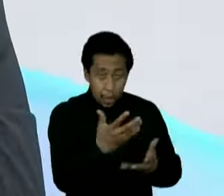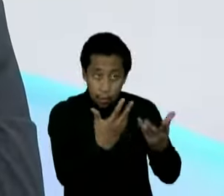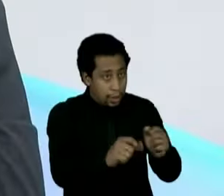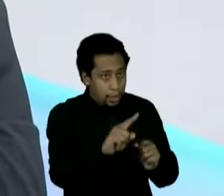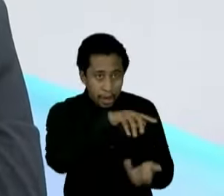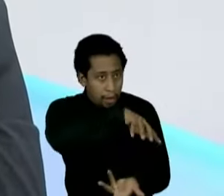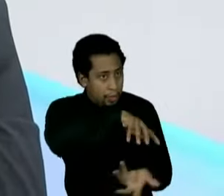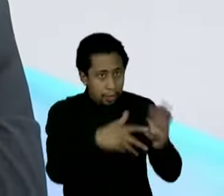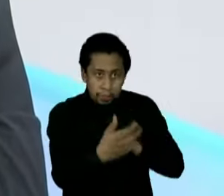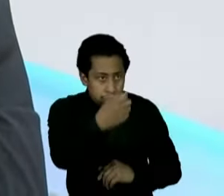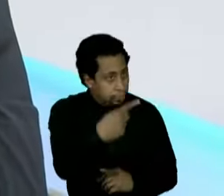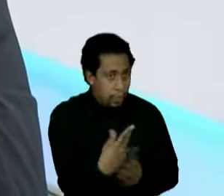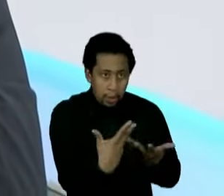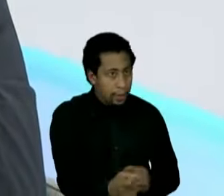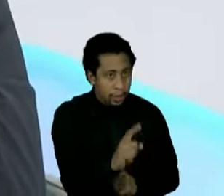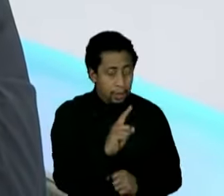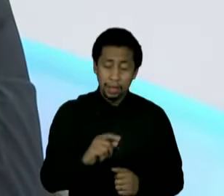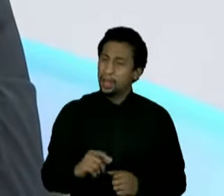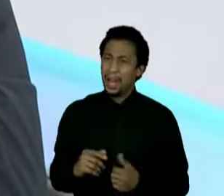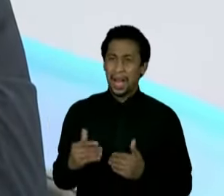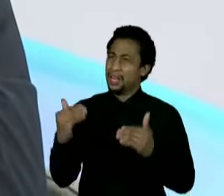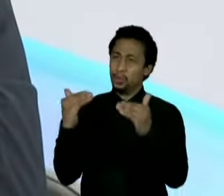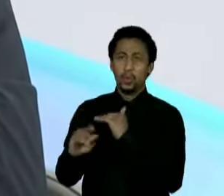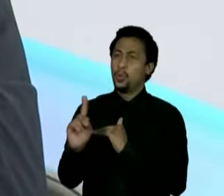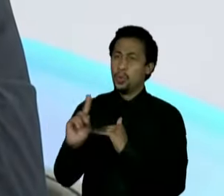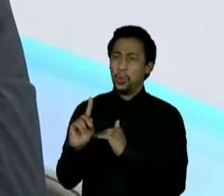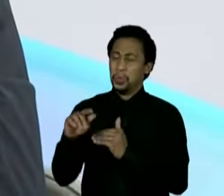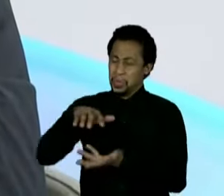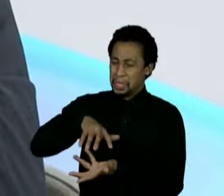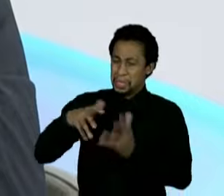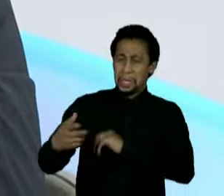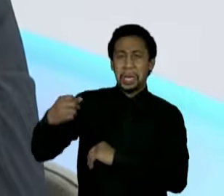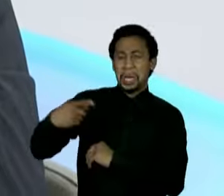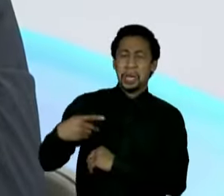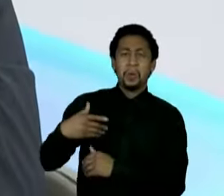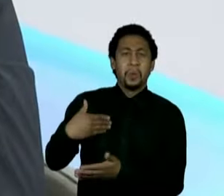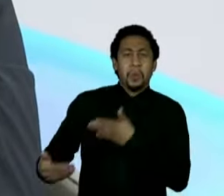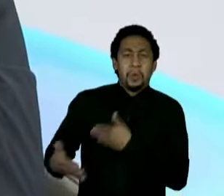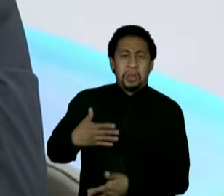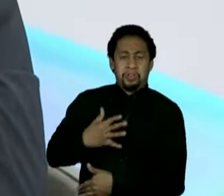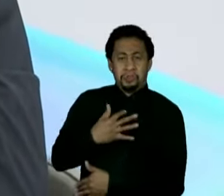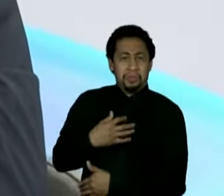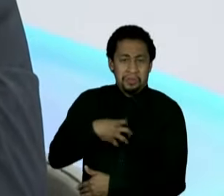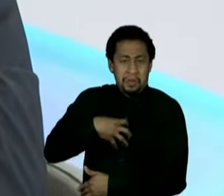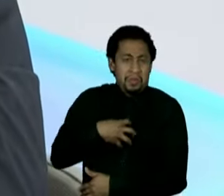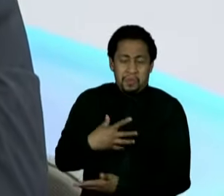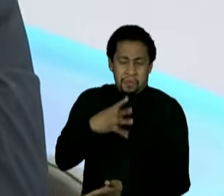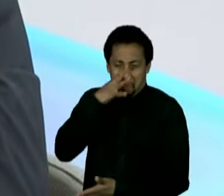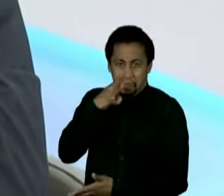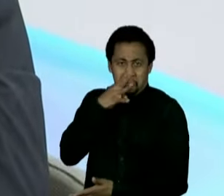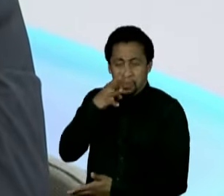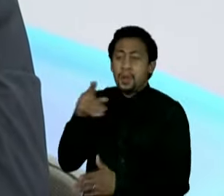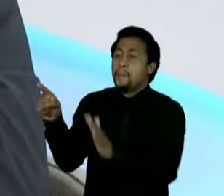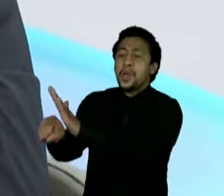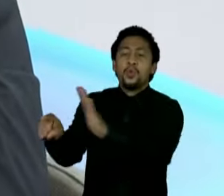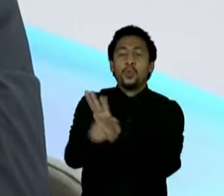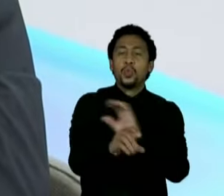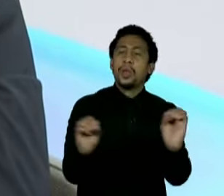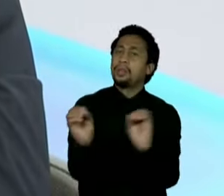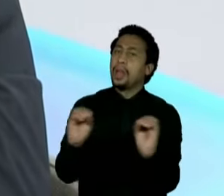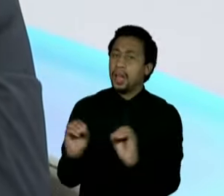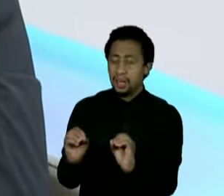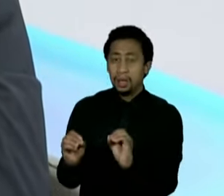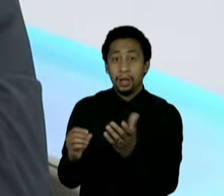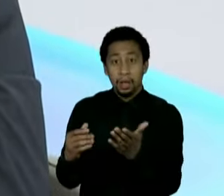dúvida nenhuma. Foi uma reforma sem discussão com ninguém, fizeram completamente equivocado, tributaram, colocaram Previdência nos